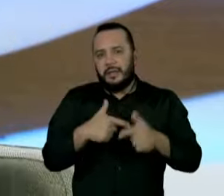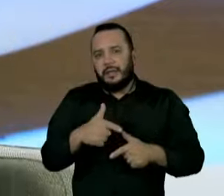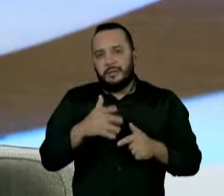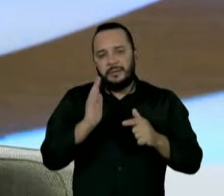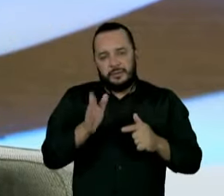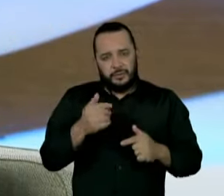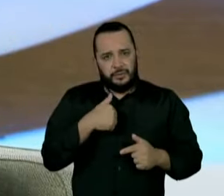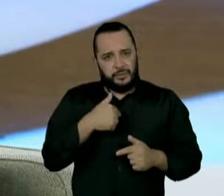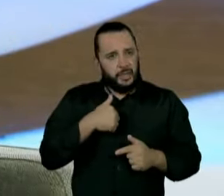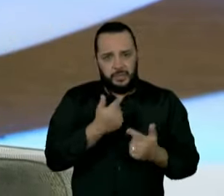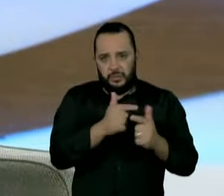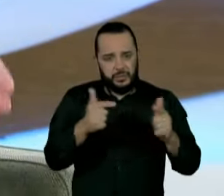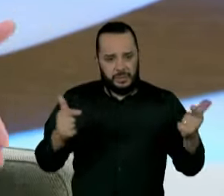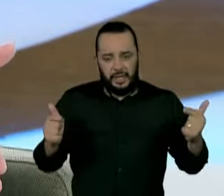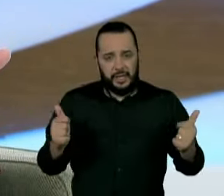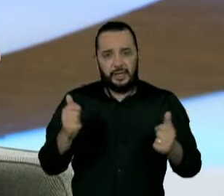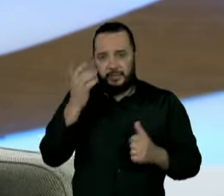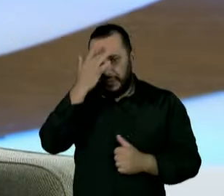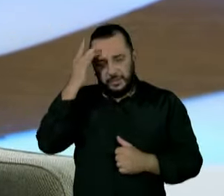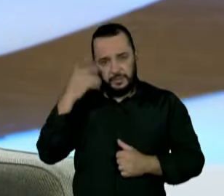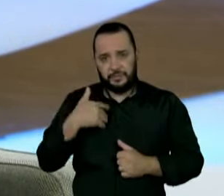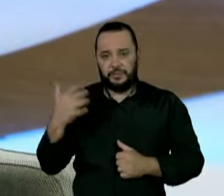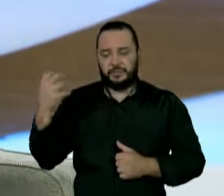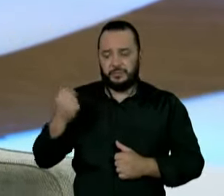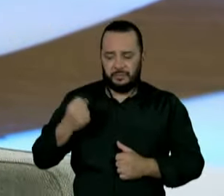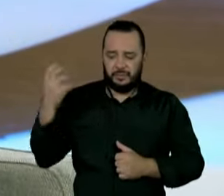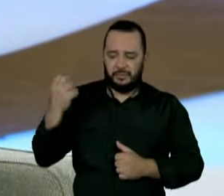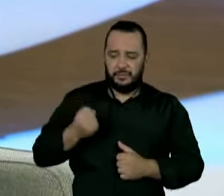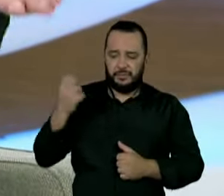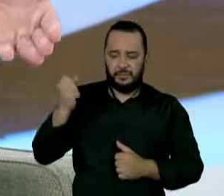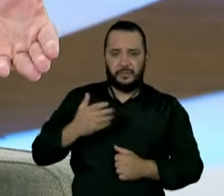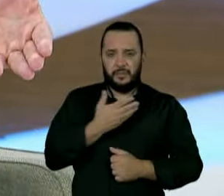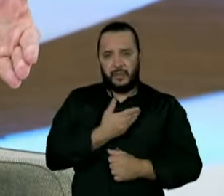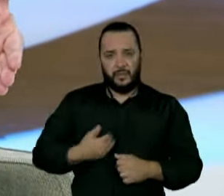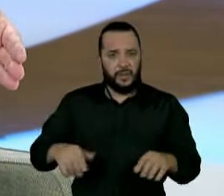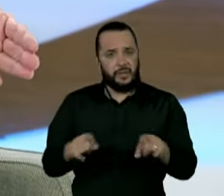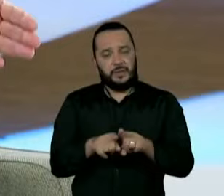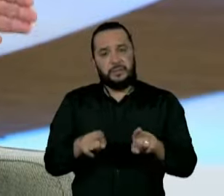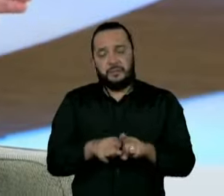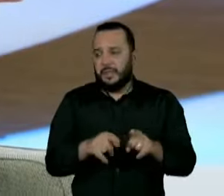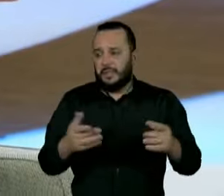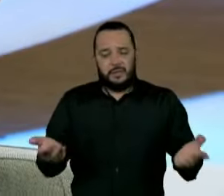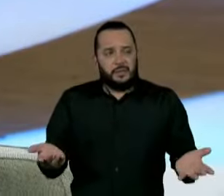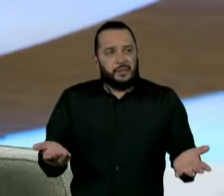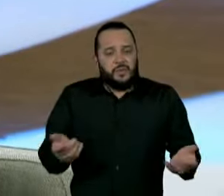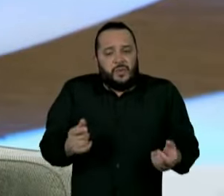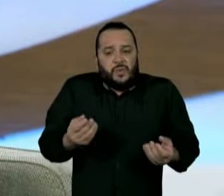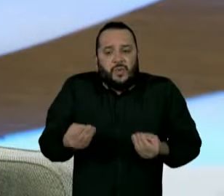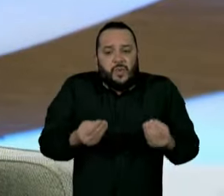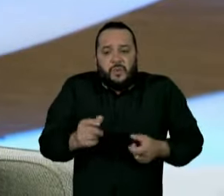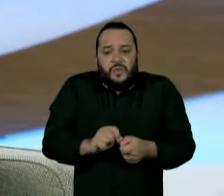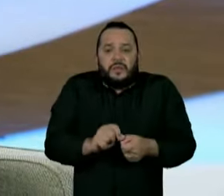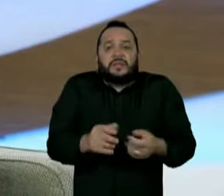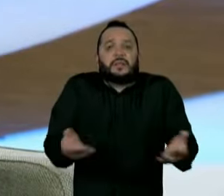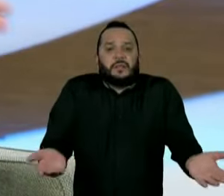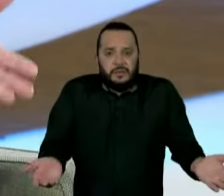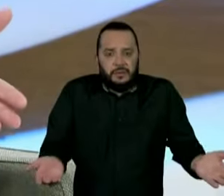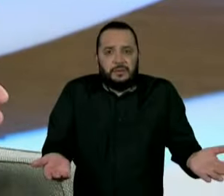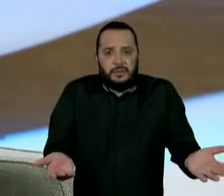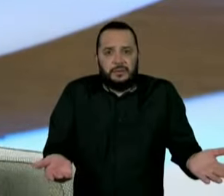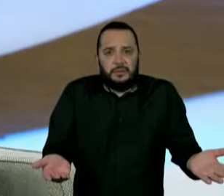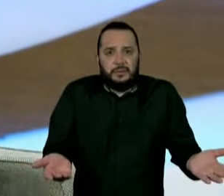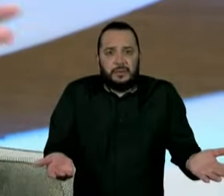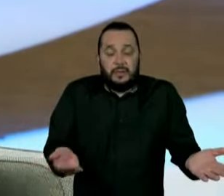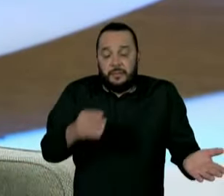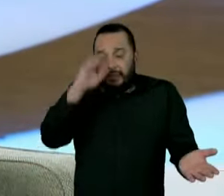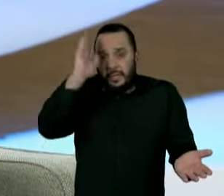e você não deixa as pessoas terem mais servidor público, como é que você faz para poder garantir isso? Quer dizer, nós estamos estrangulando, não houve nenhum tipo de